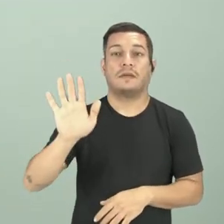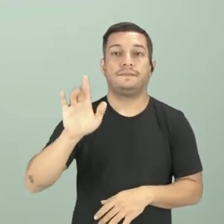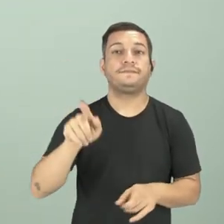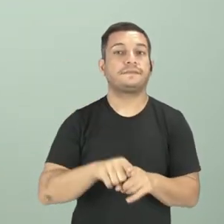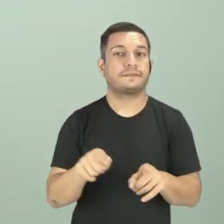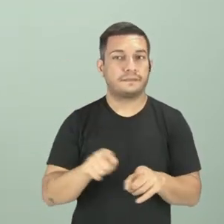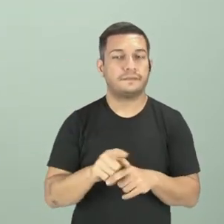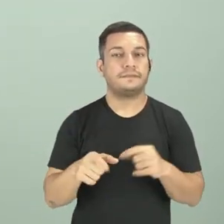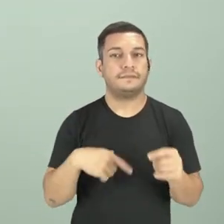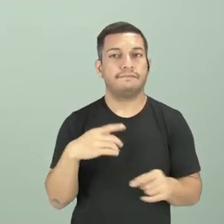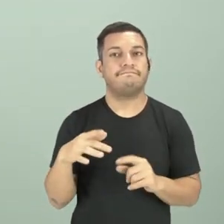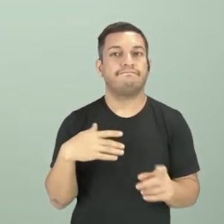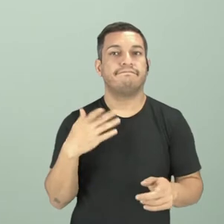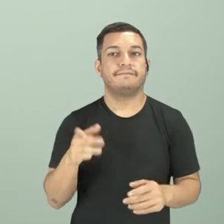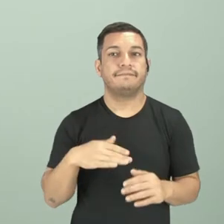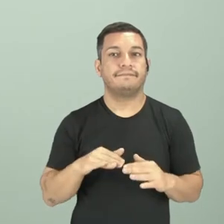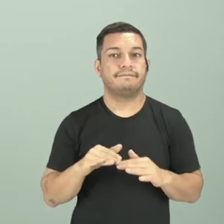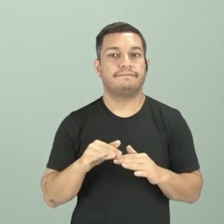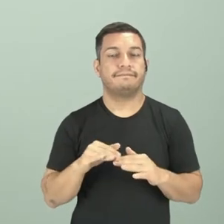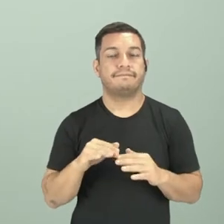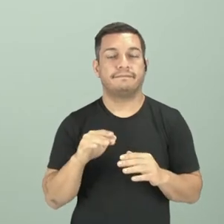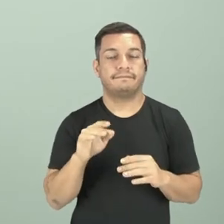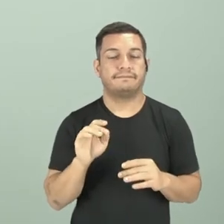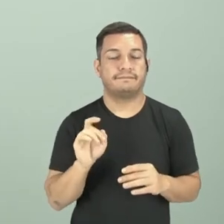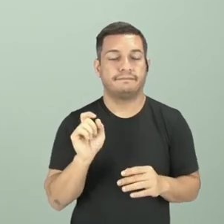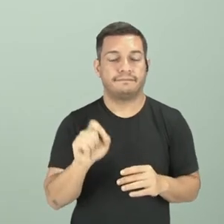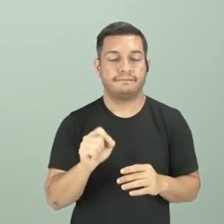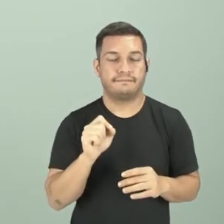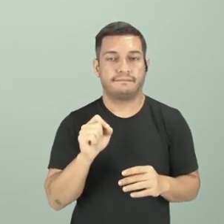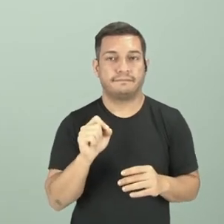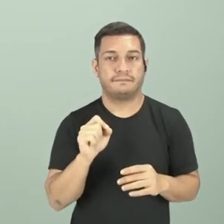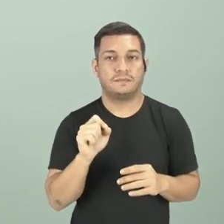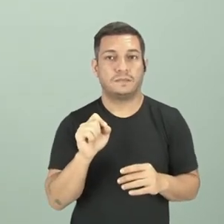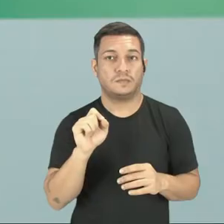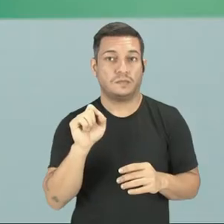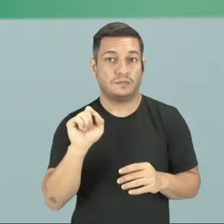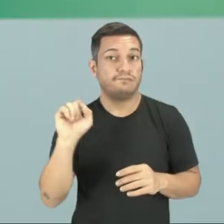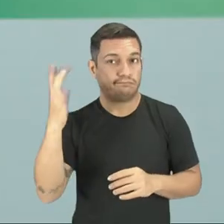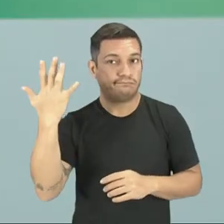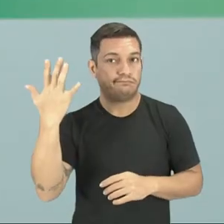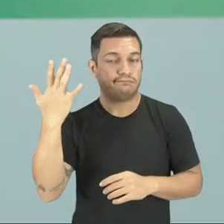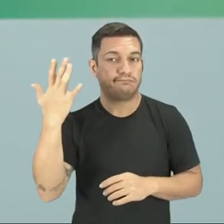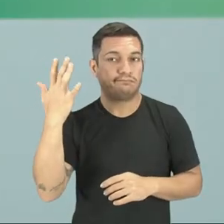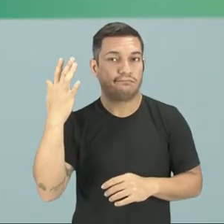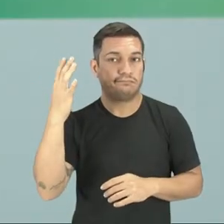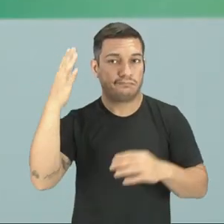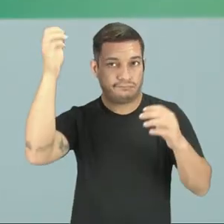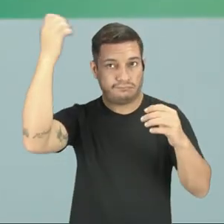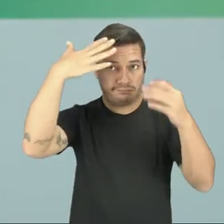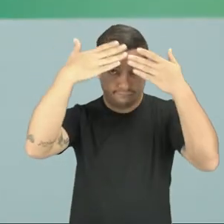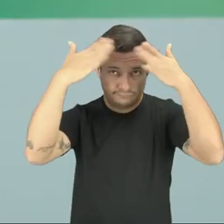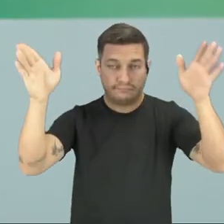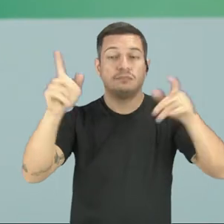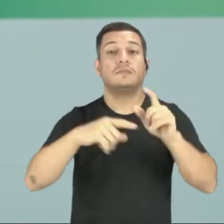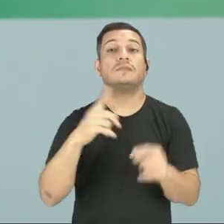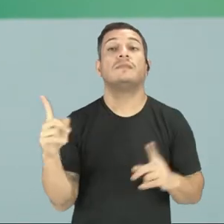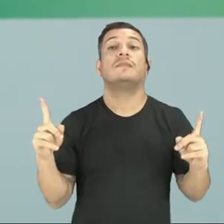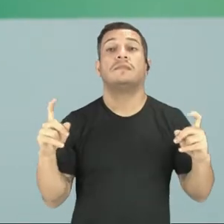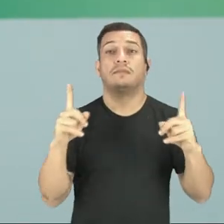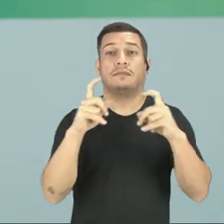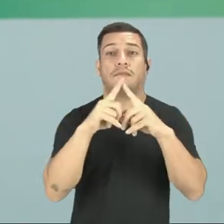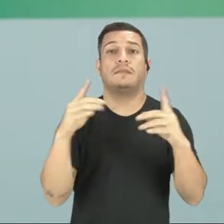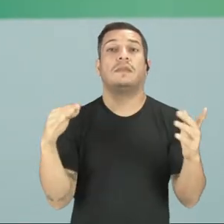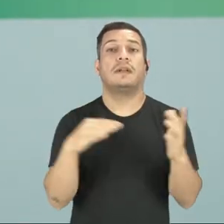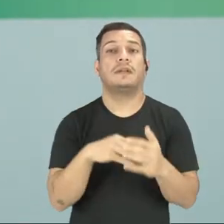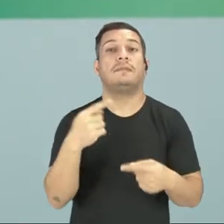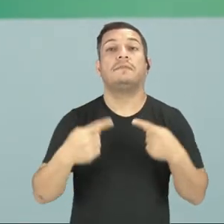também foram impactadas por isso. E aí nós temos referências como base do iluminismo. Claro, que o iluminismo vai da parte científica para a